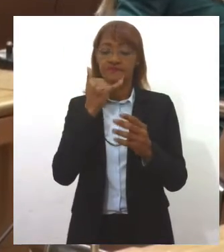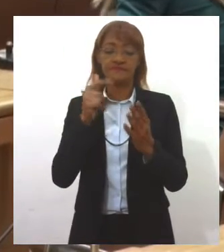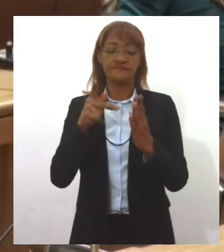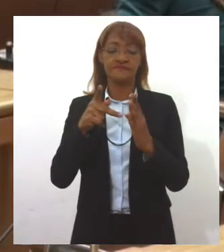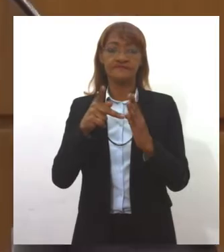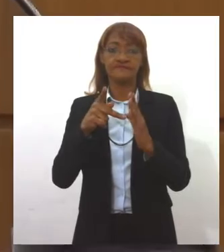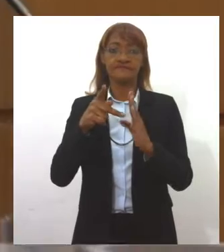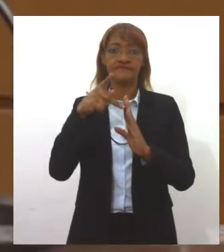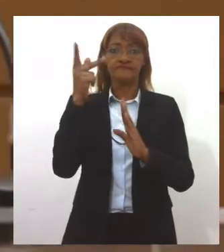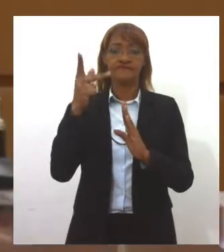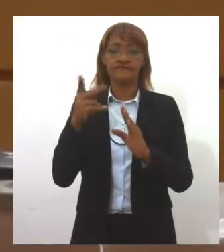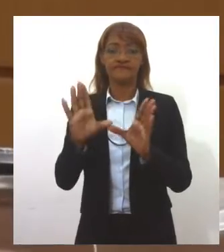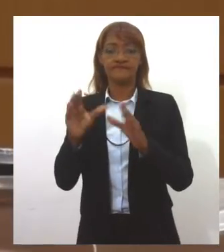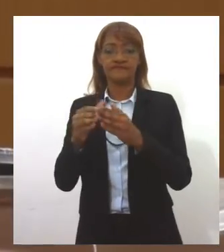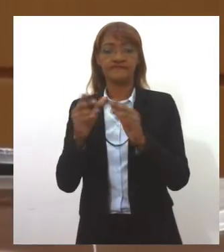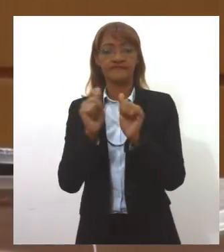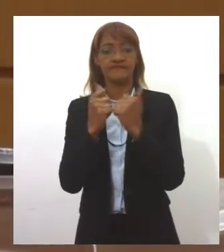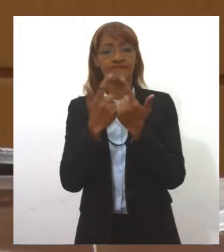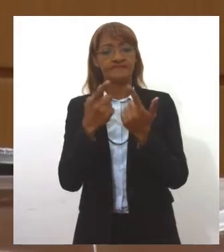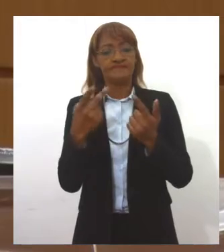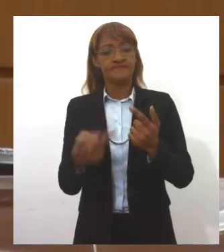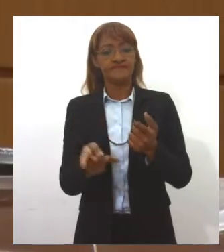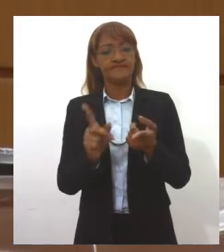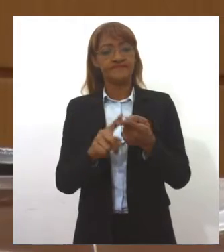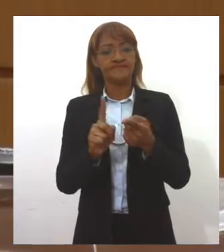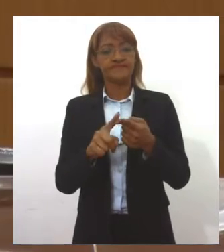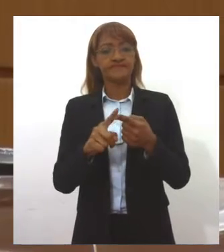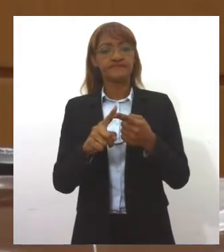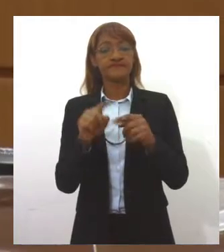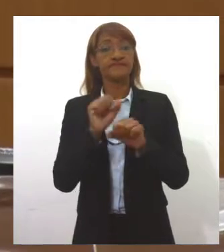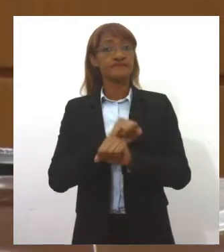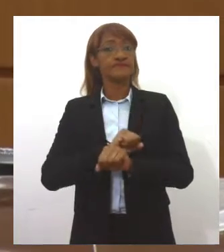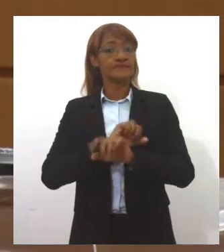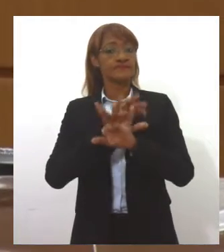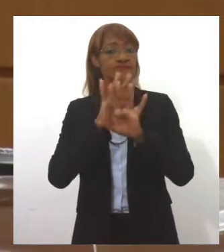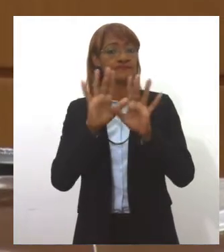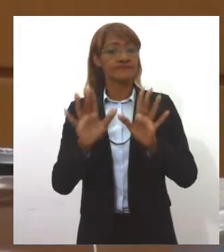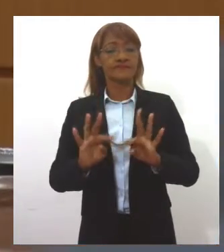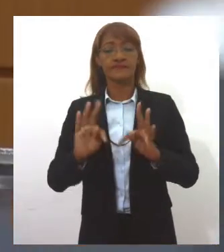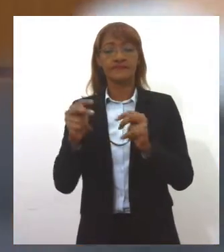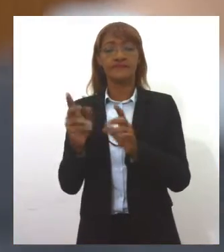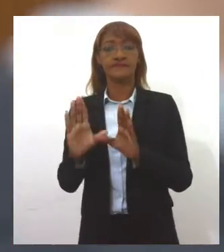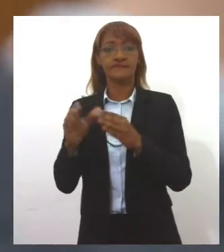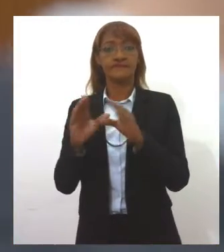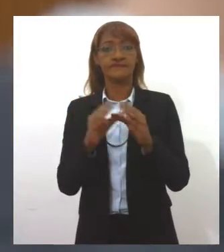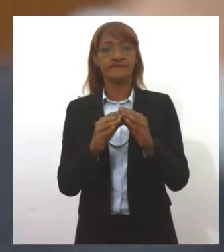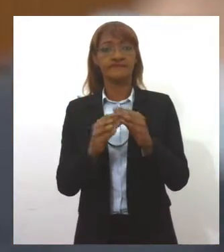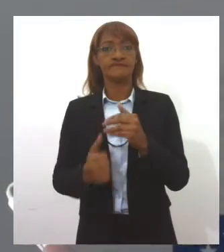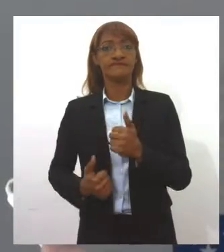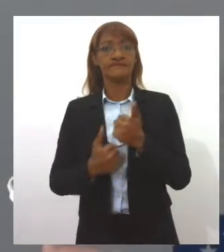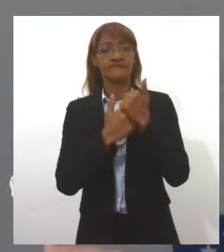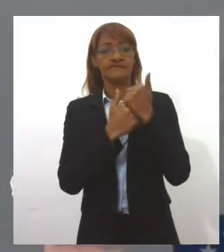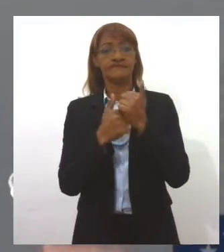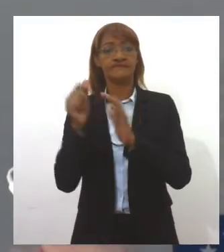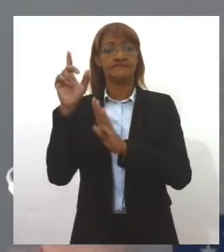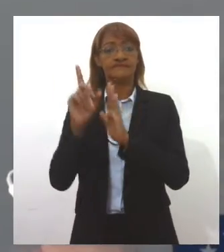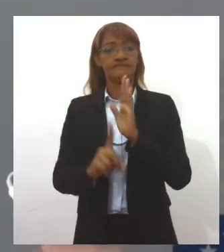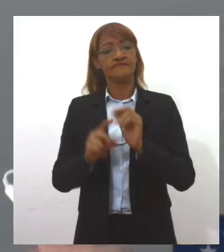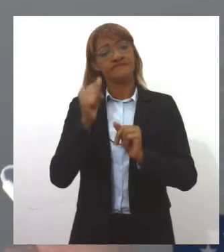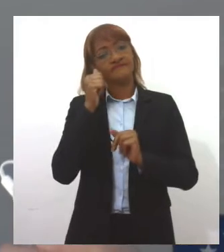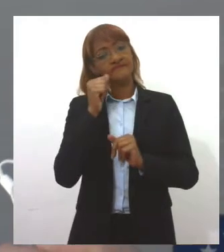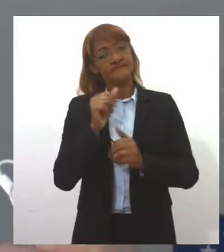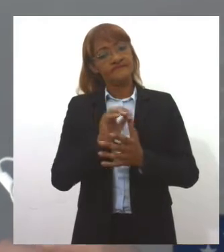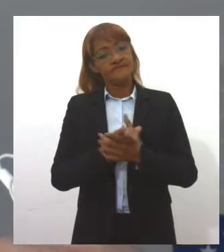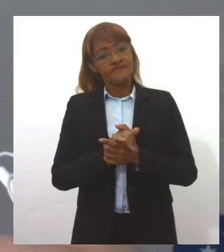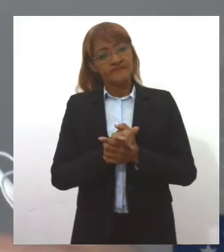a Alese. Para Gorete, o evento deixou claro que as Procuradorias protegem os direitos das mulheres. O que a gente quer